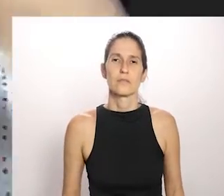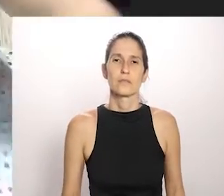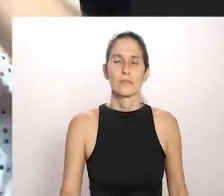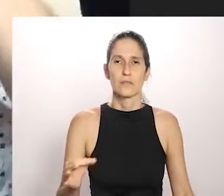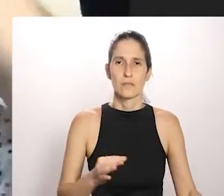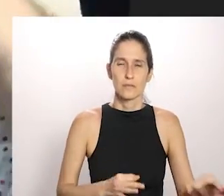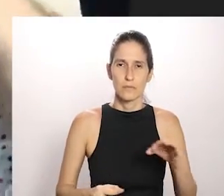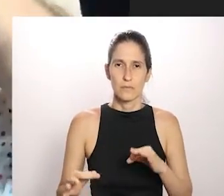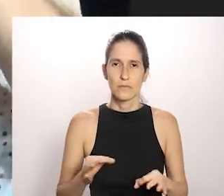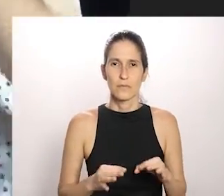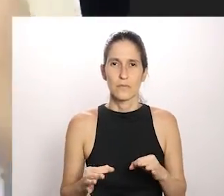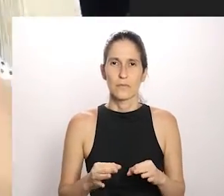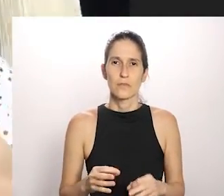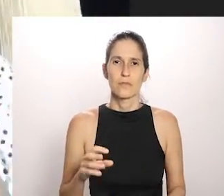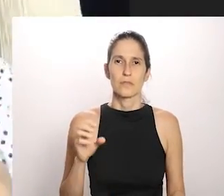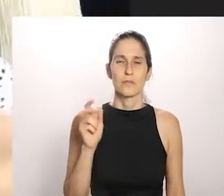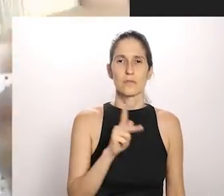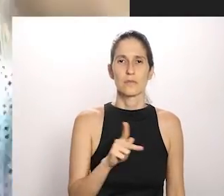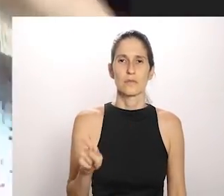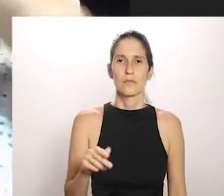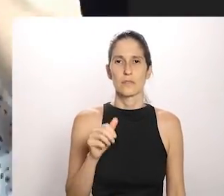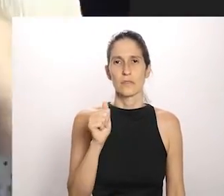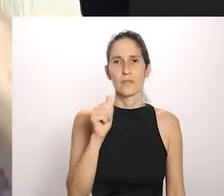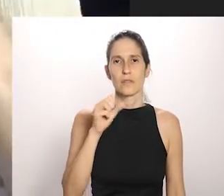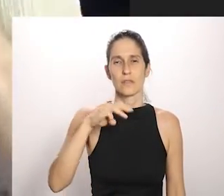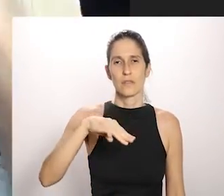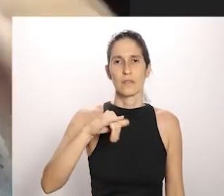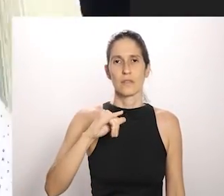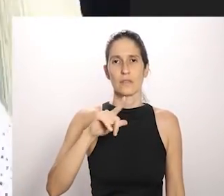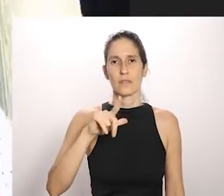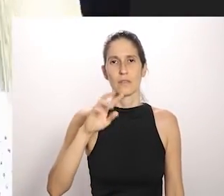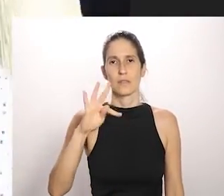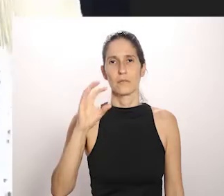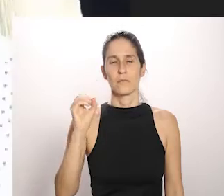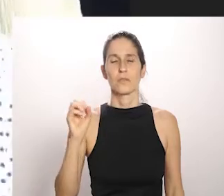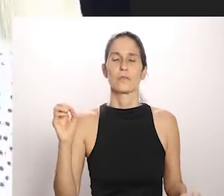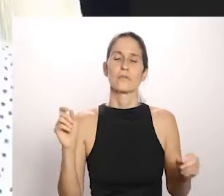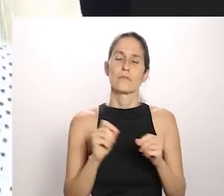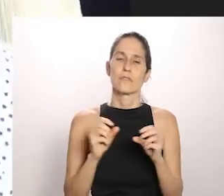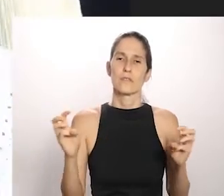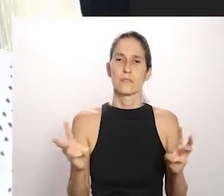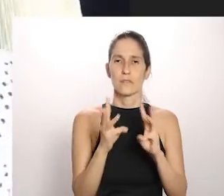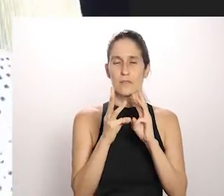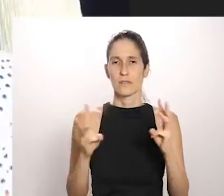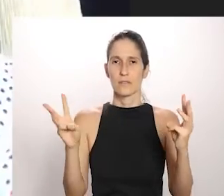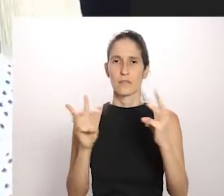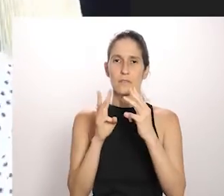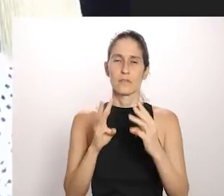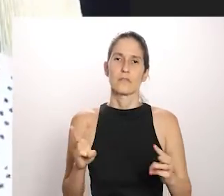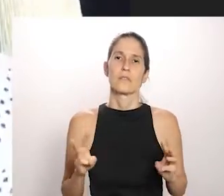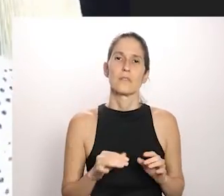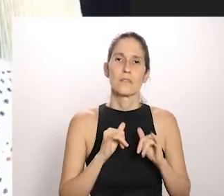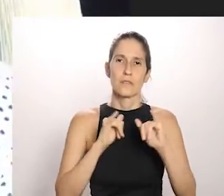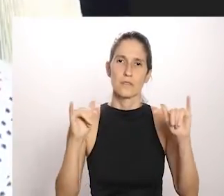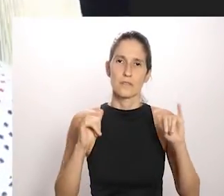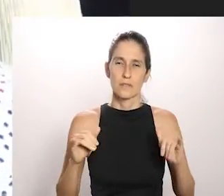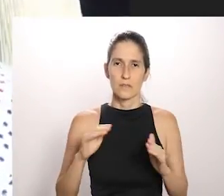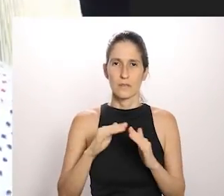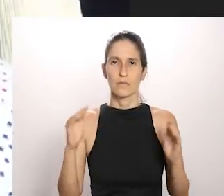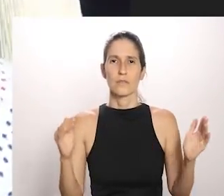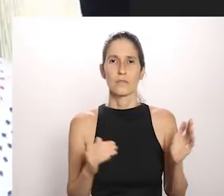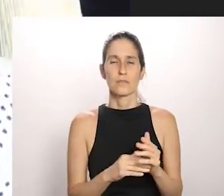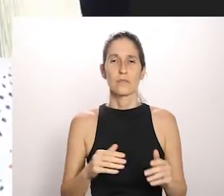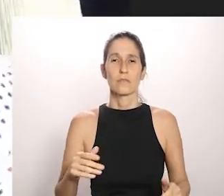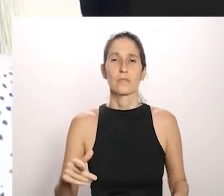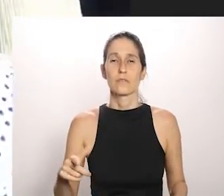também que a gente está nesse projeto, mestre Hamilton, também cirandeiro, que está aqui presente, um abraço para todos aqui, dizer também que a gente vai,